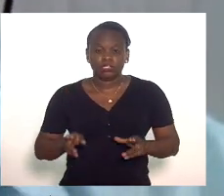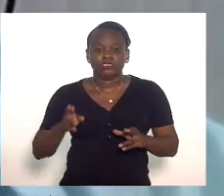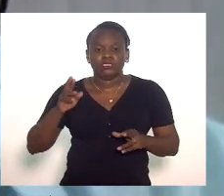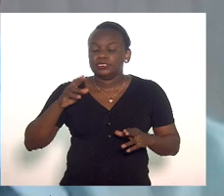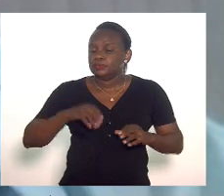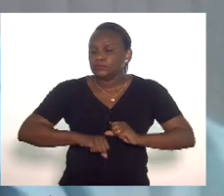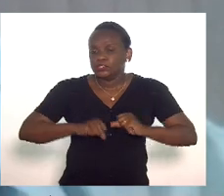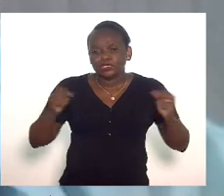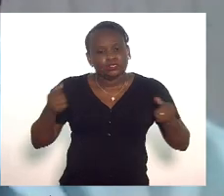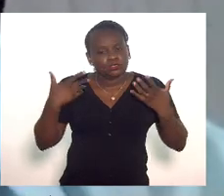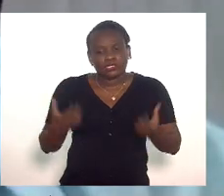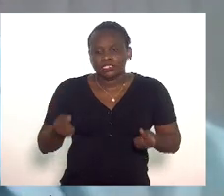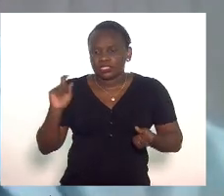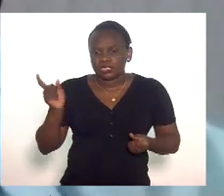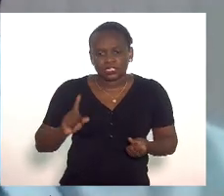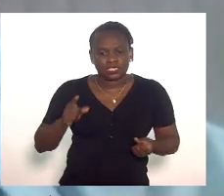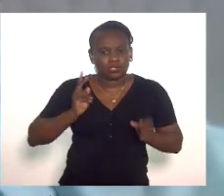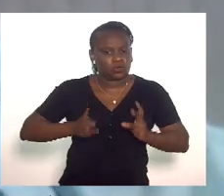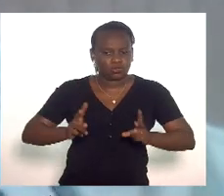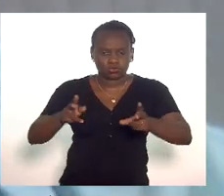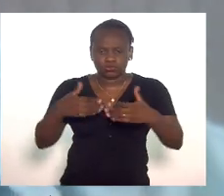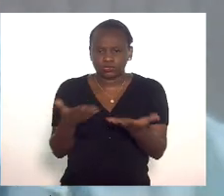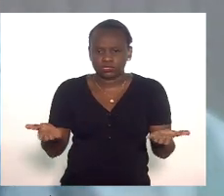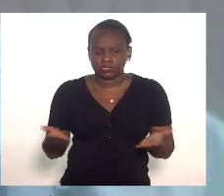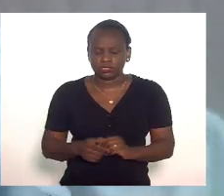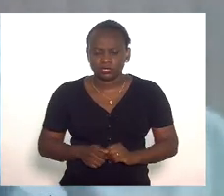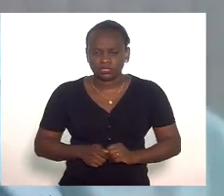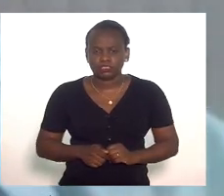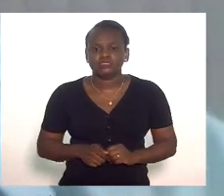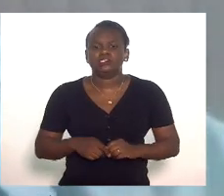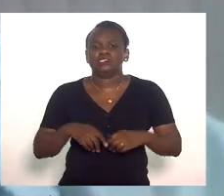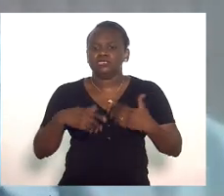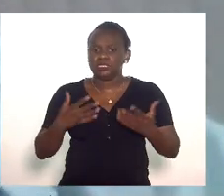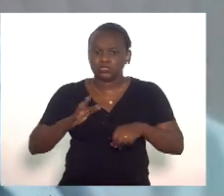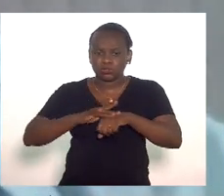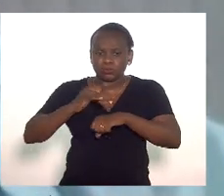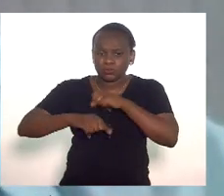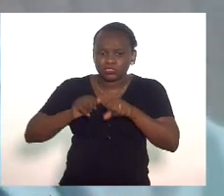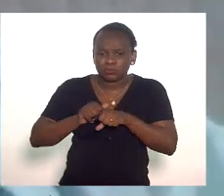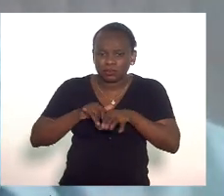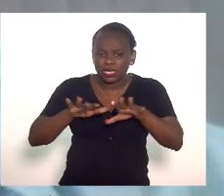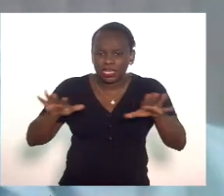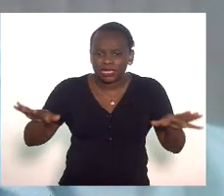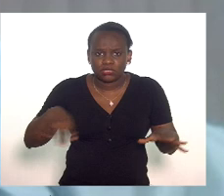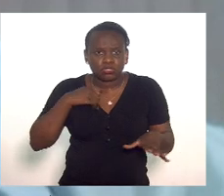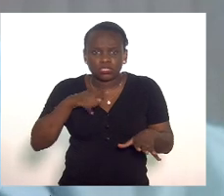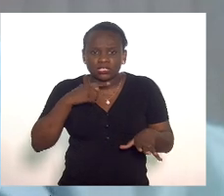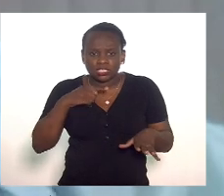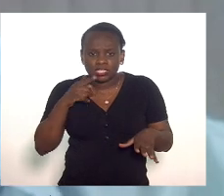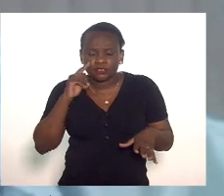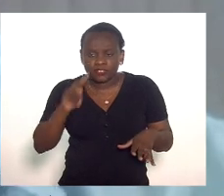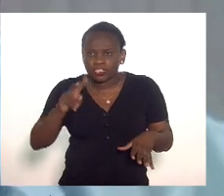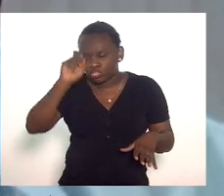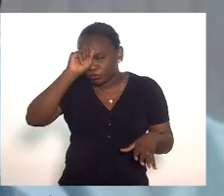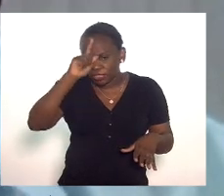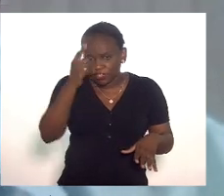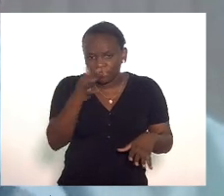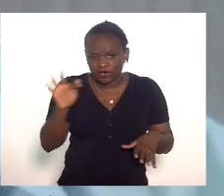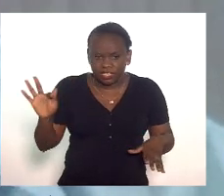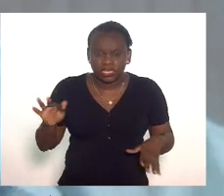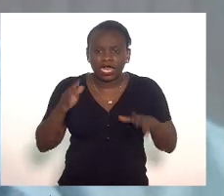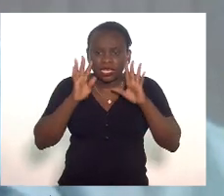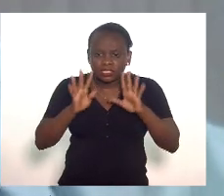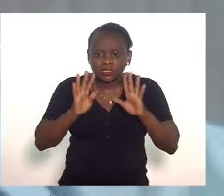inadmissível que essa situação se permaneça nem com a pandemia a gente está conseguindo botar os hospitais federais para atender